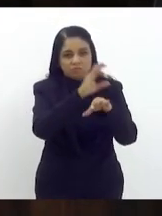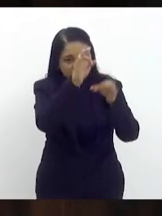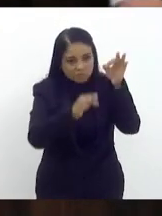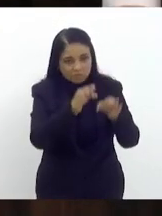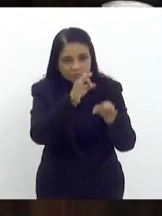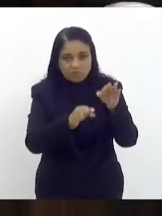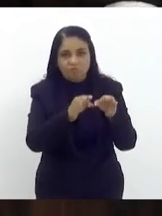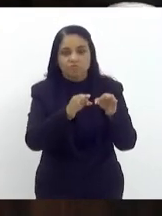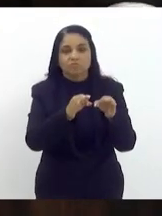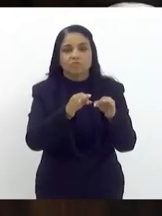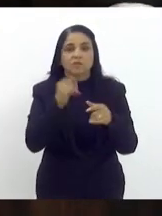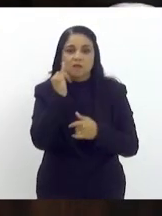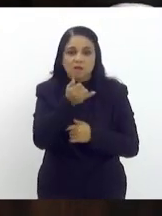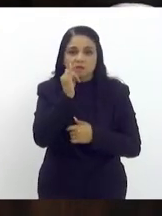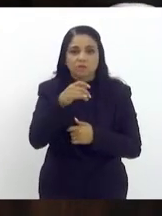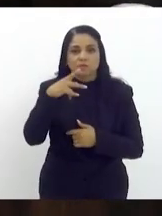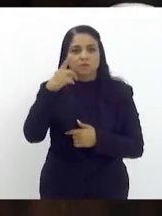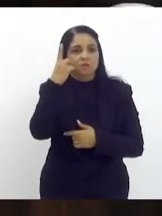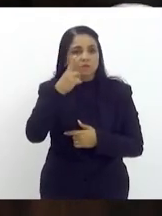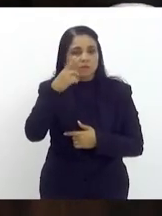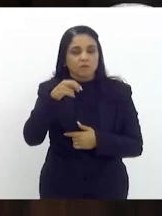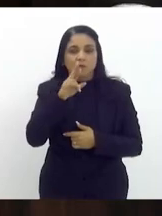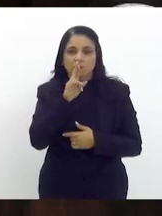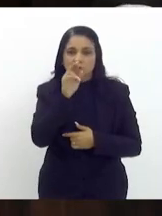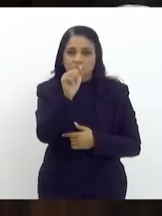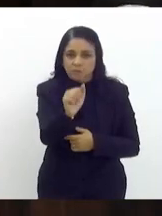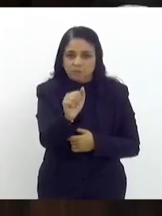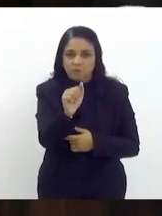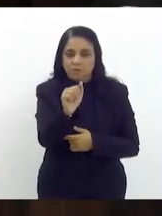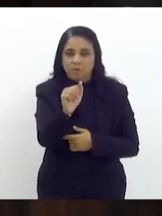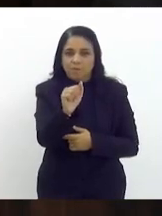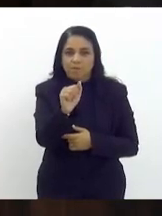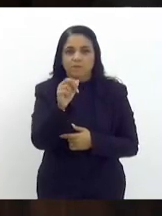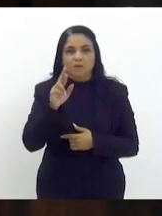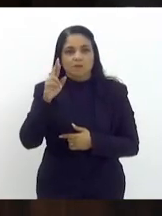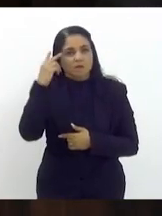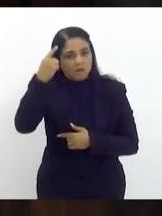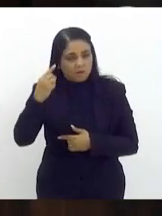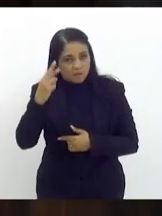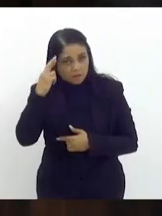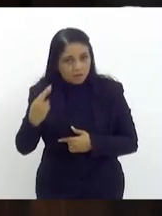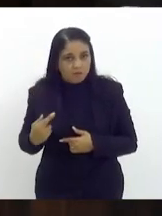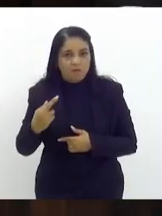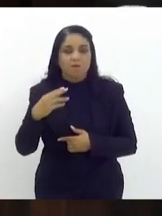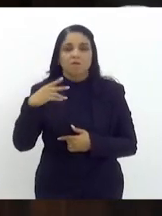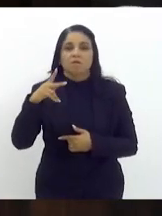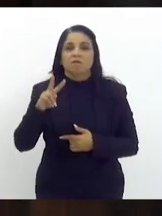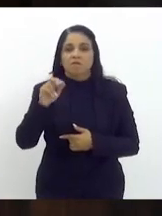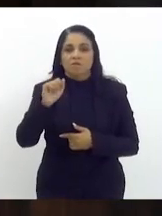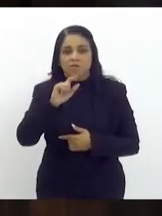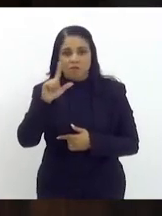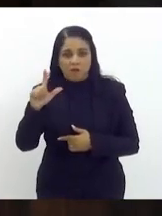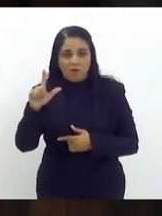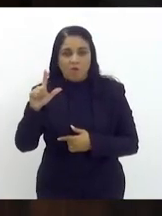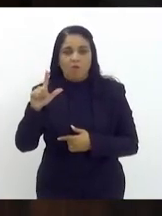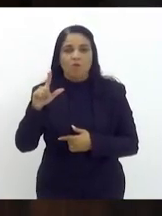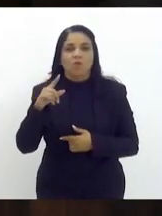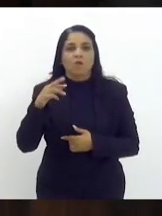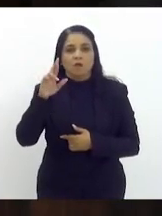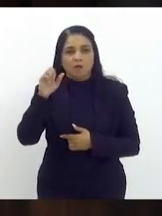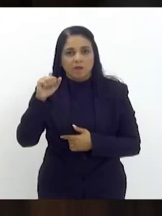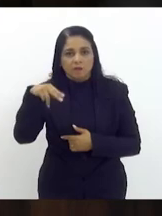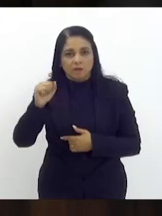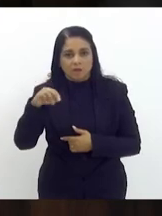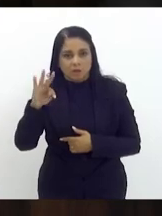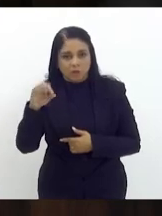justiça relatores deputado Rodrigo Amorim Renata Souza Valdo Seaza Renato Machado